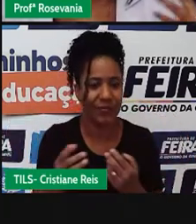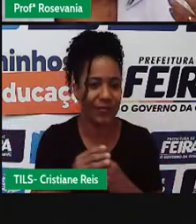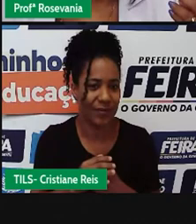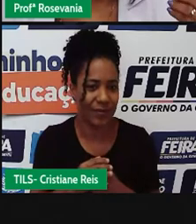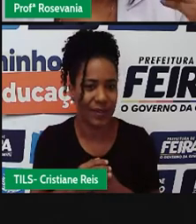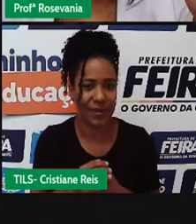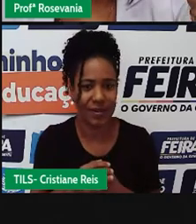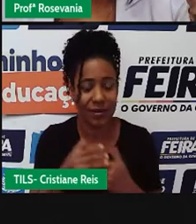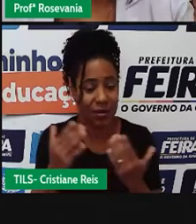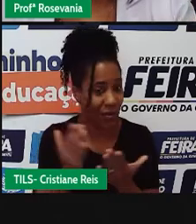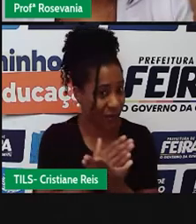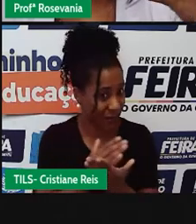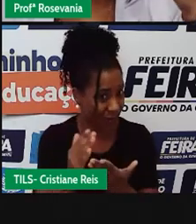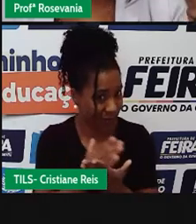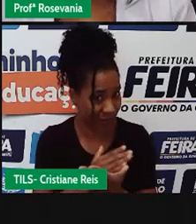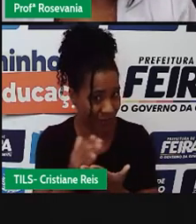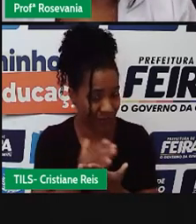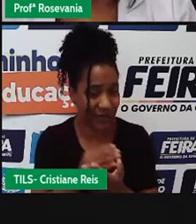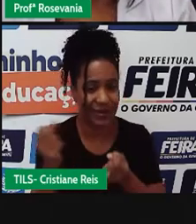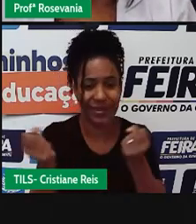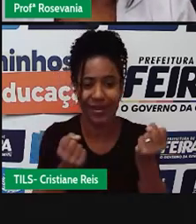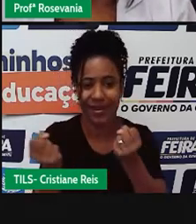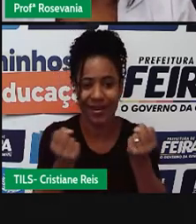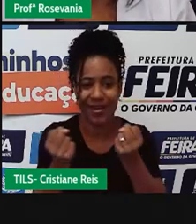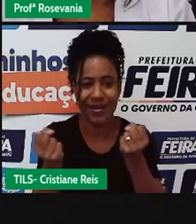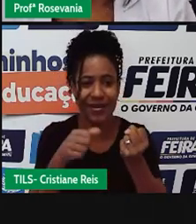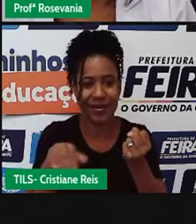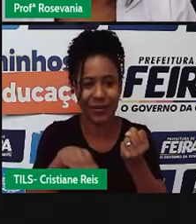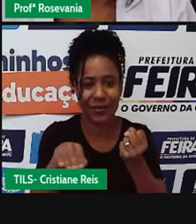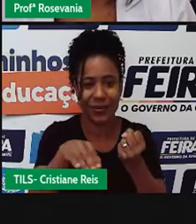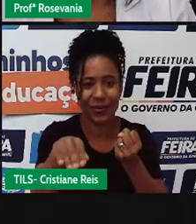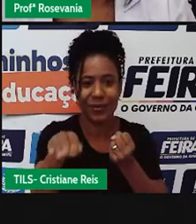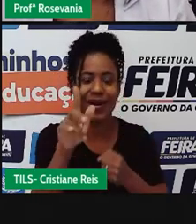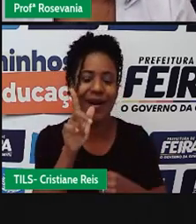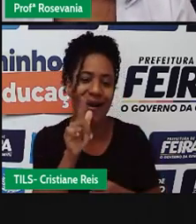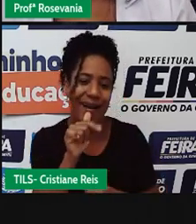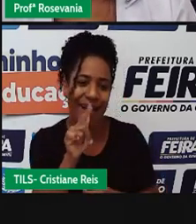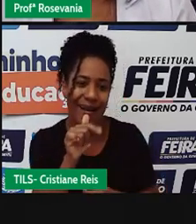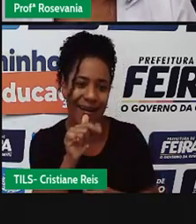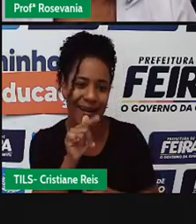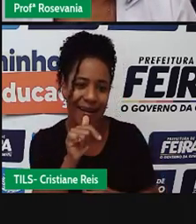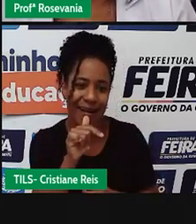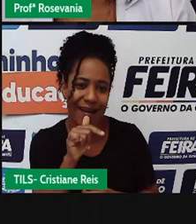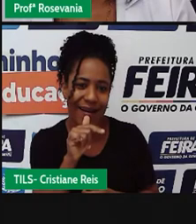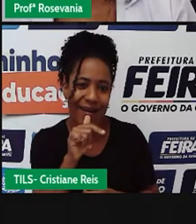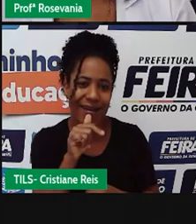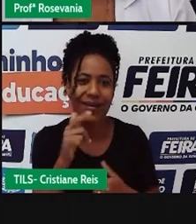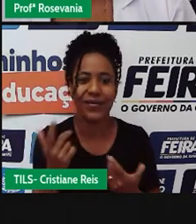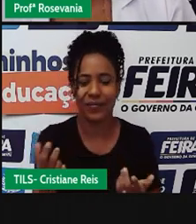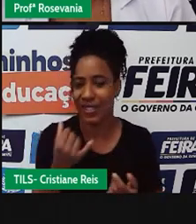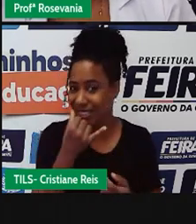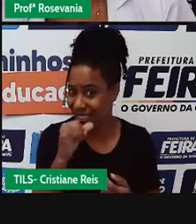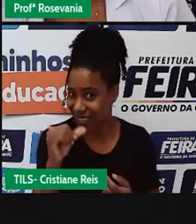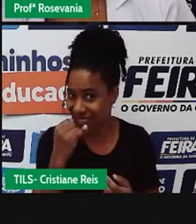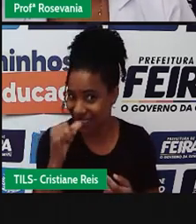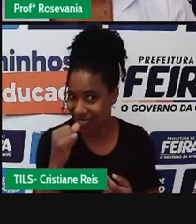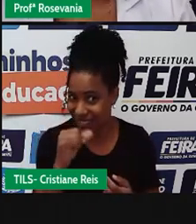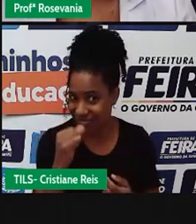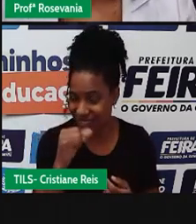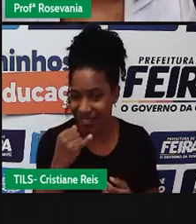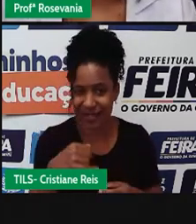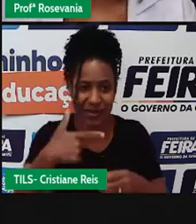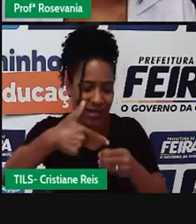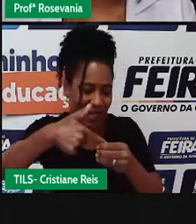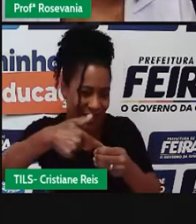híbridos aí, alguns processos que até com movida água, né, eles são, tem os elétricos, tem os movidos a